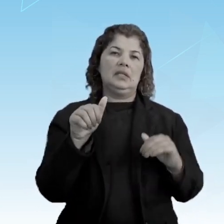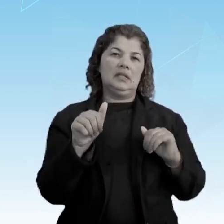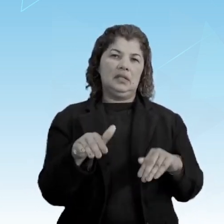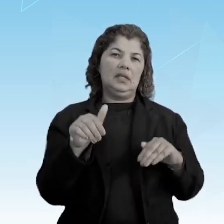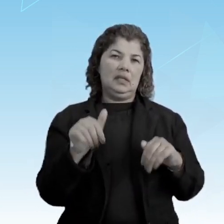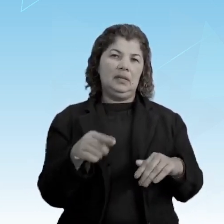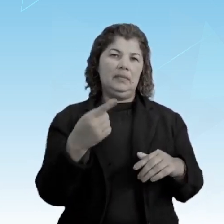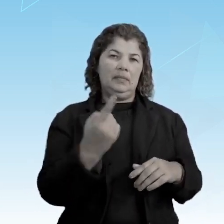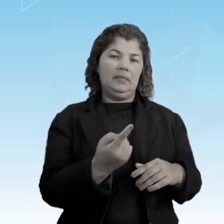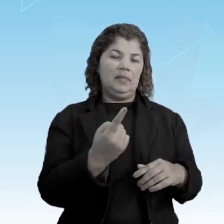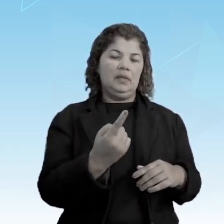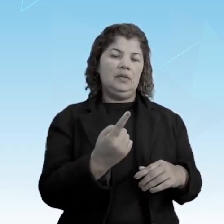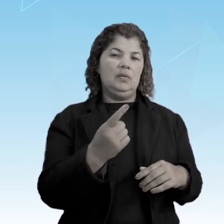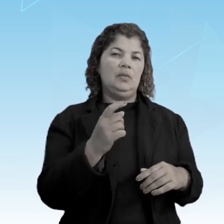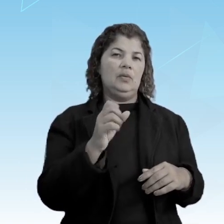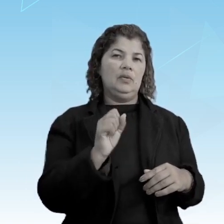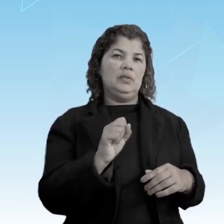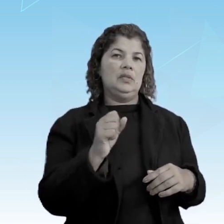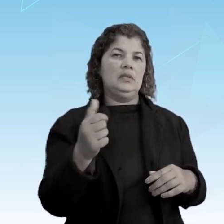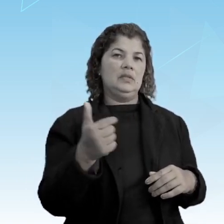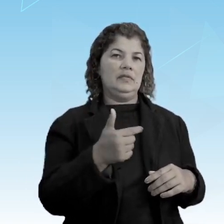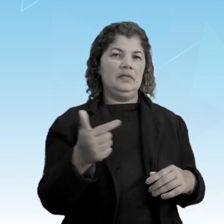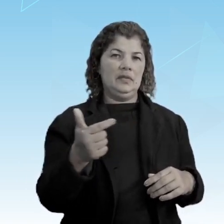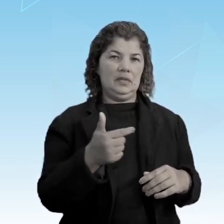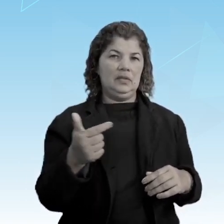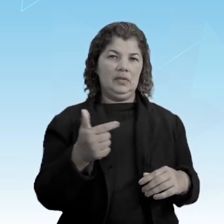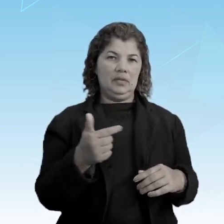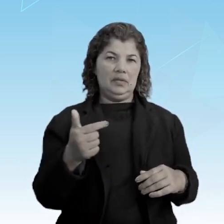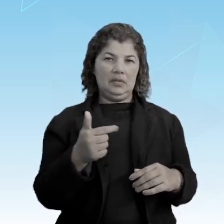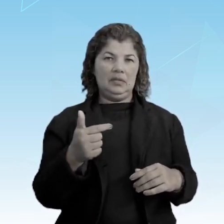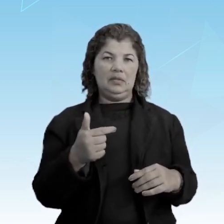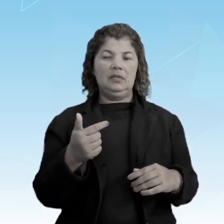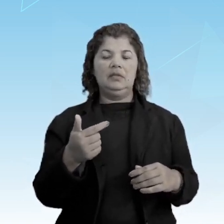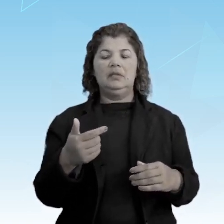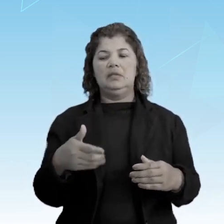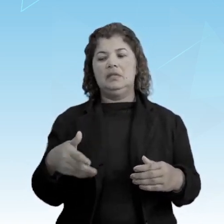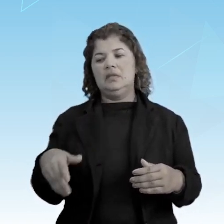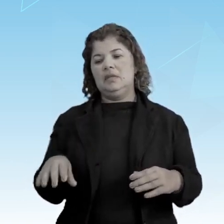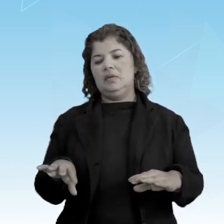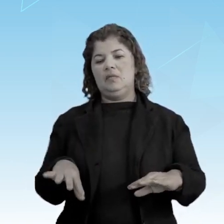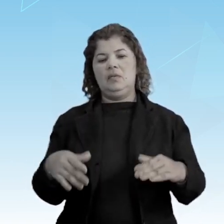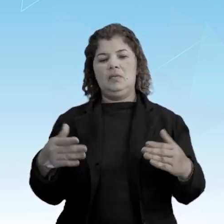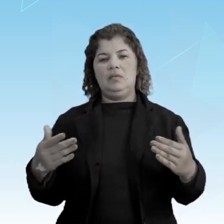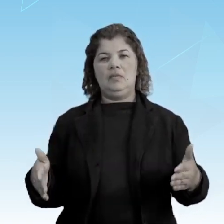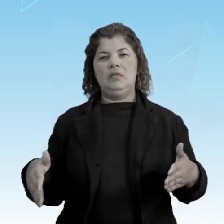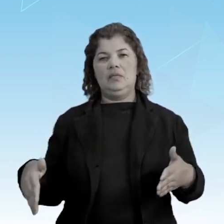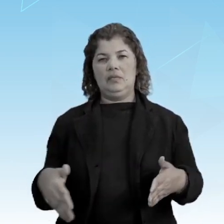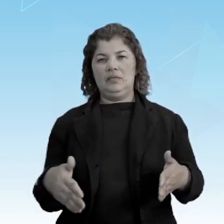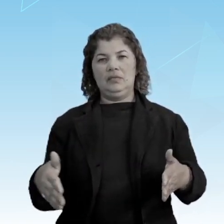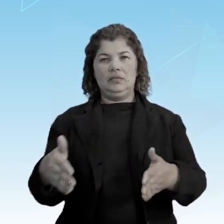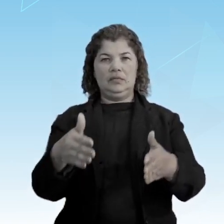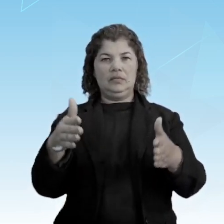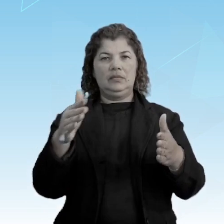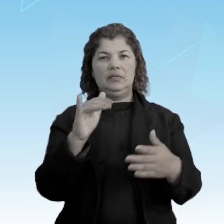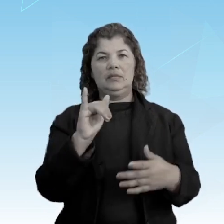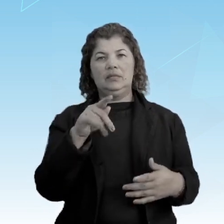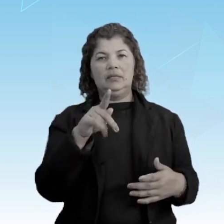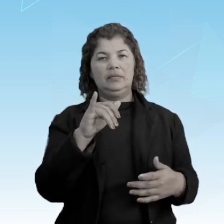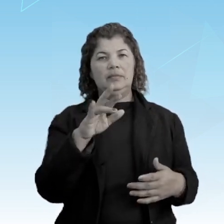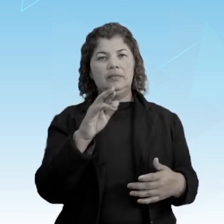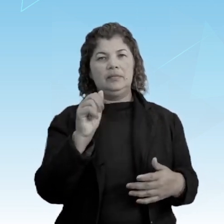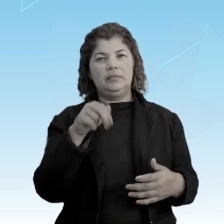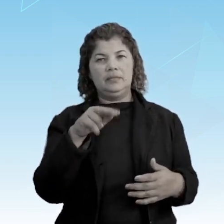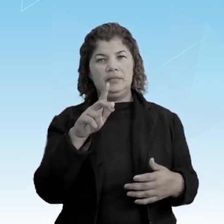de 1822, as margens do Riacho do Ipiranga em São